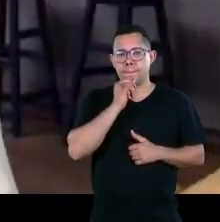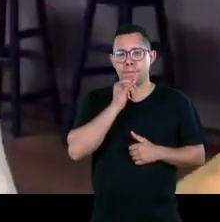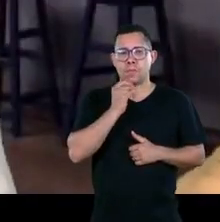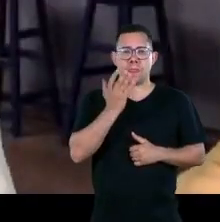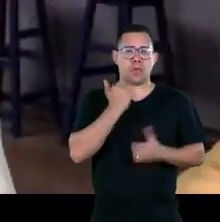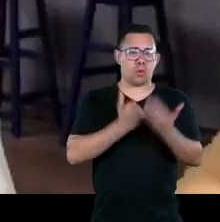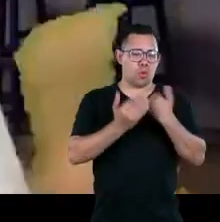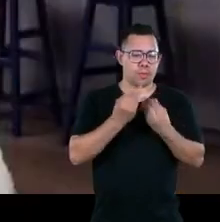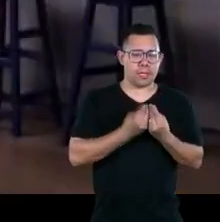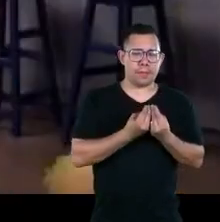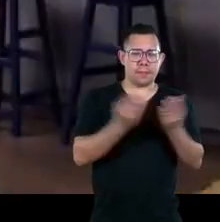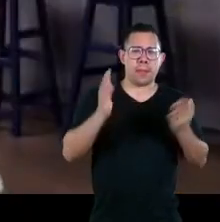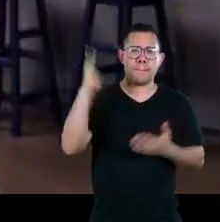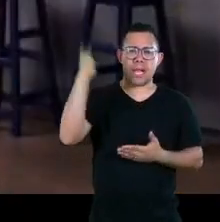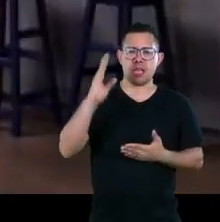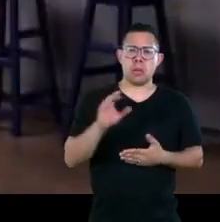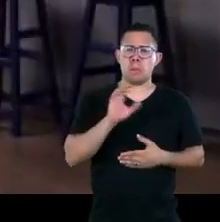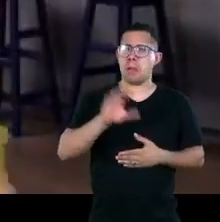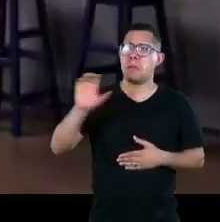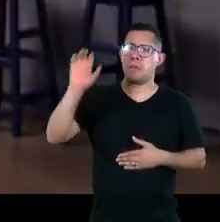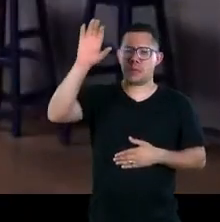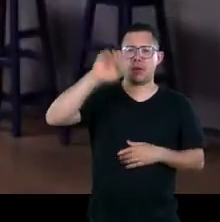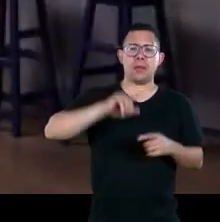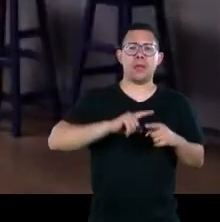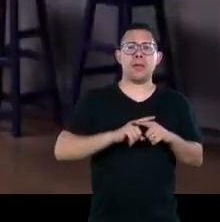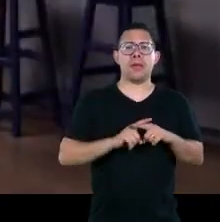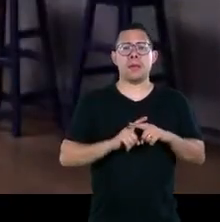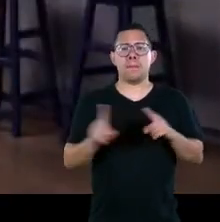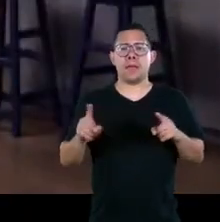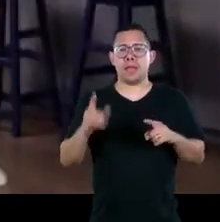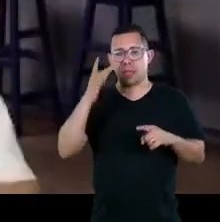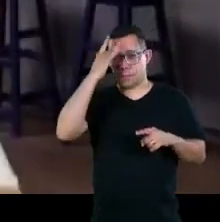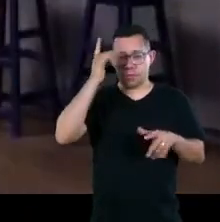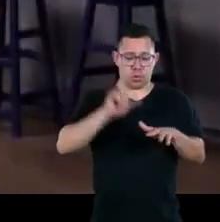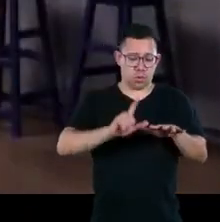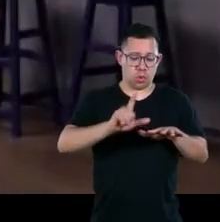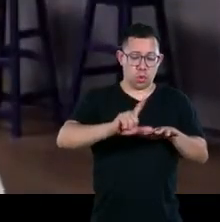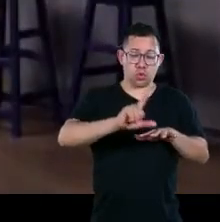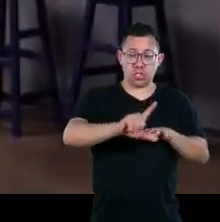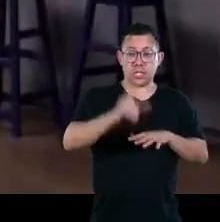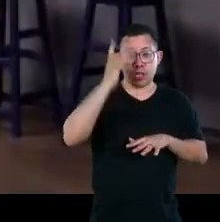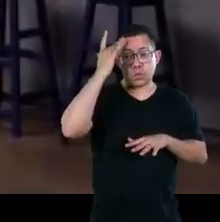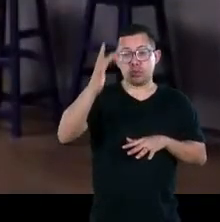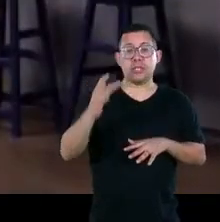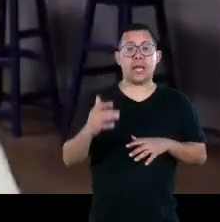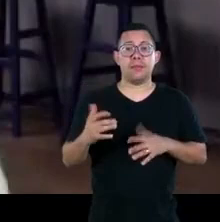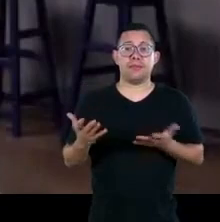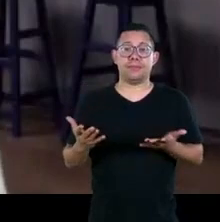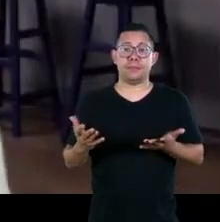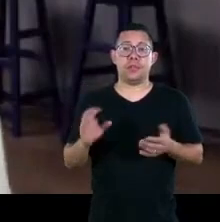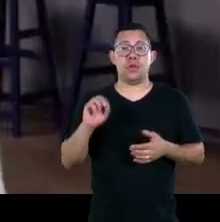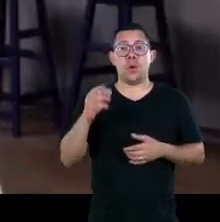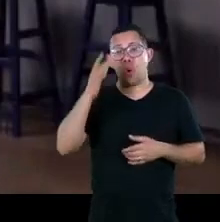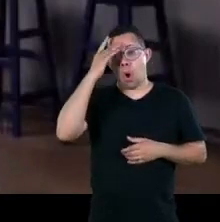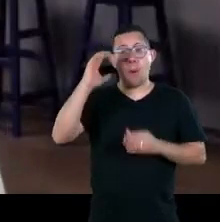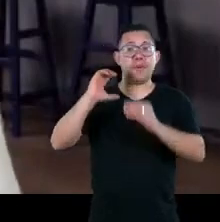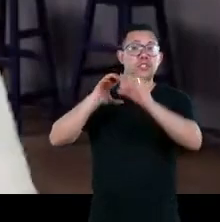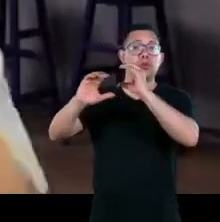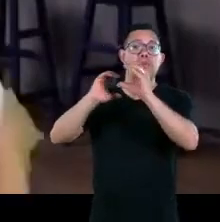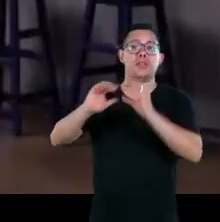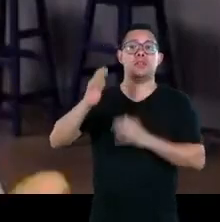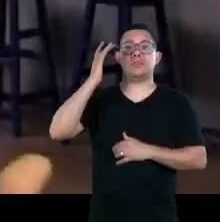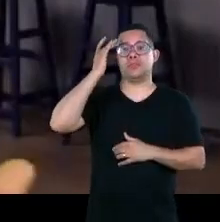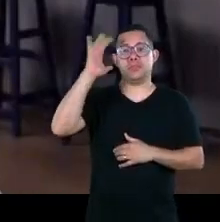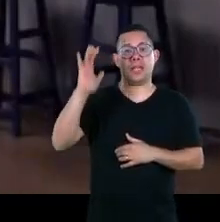alimento no Brasil inteiro e ter uma pessoa de logística que não entende do negócio eu não ter uma pessoa de comunicação para atrair as pessoas para